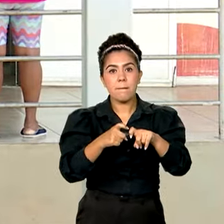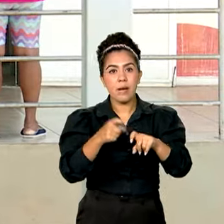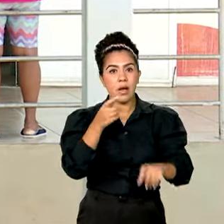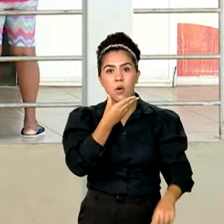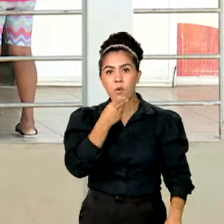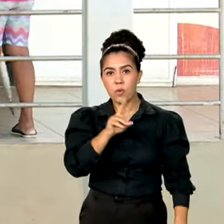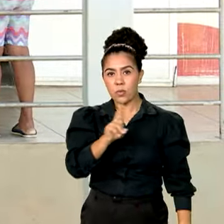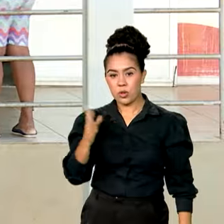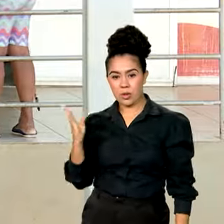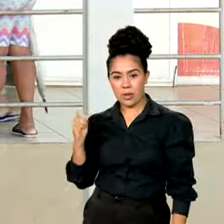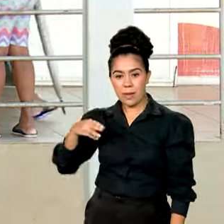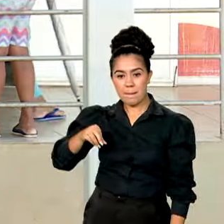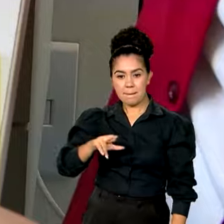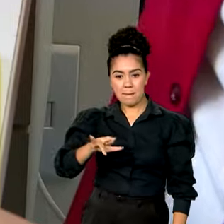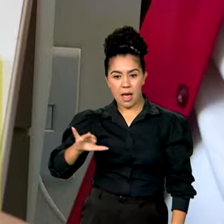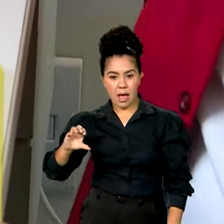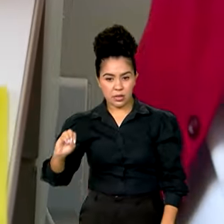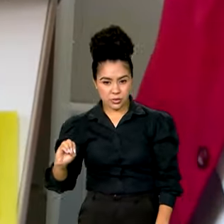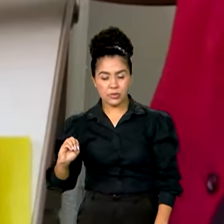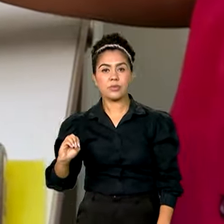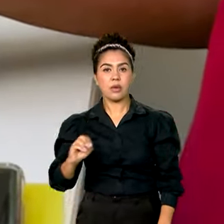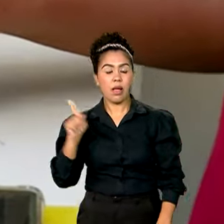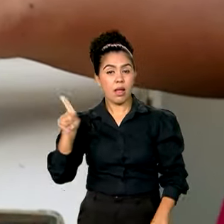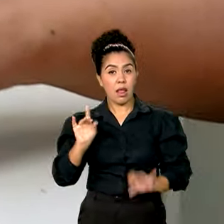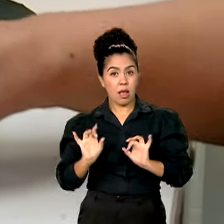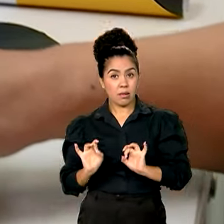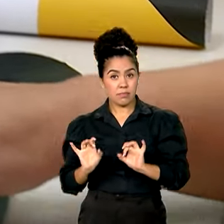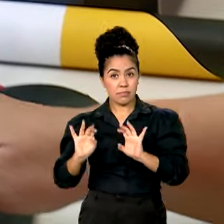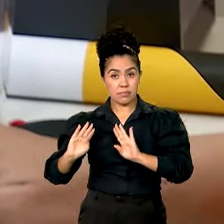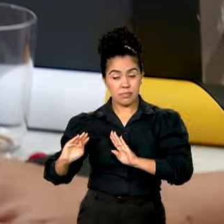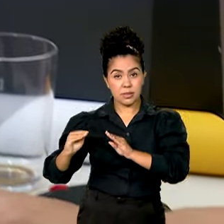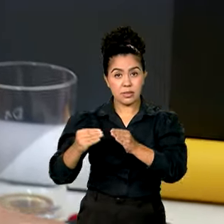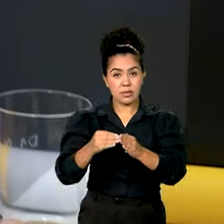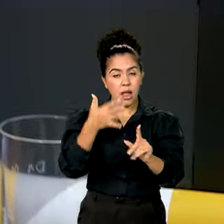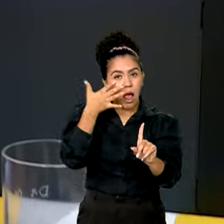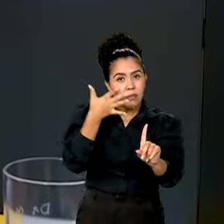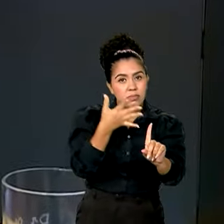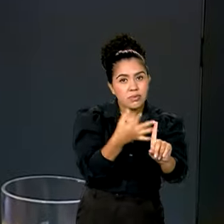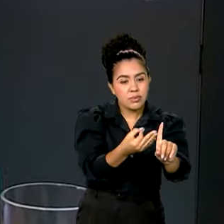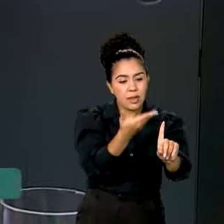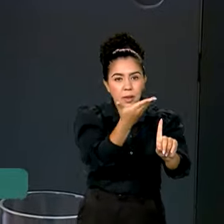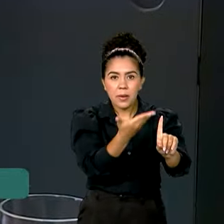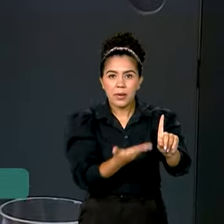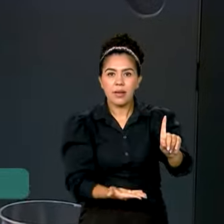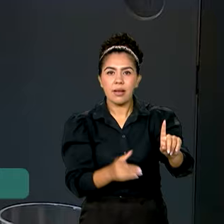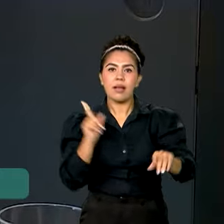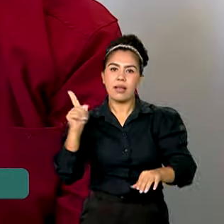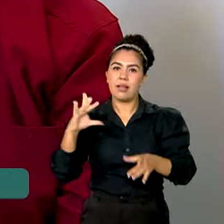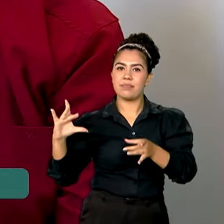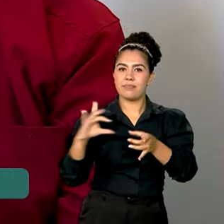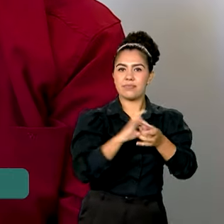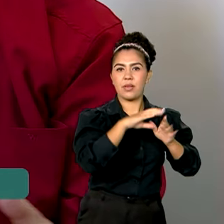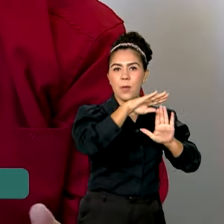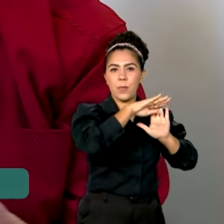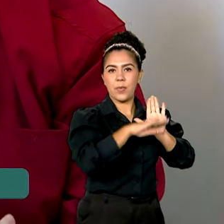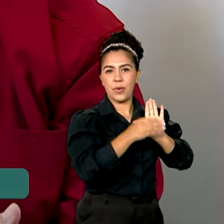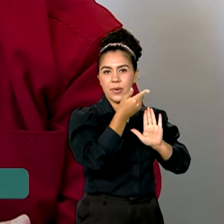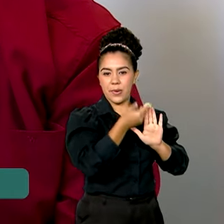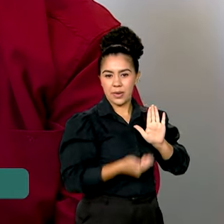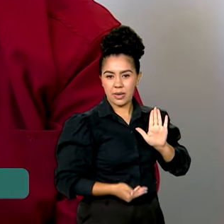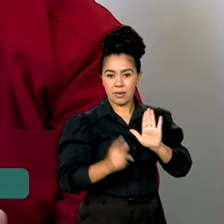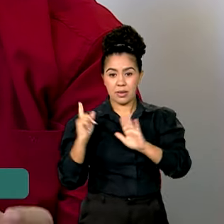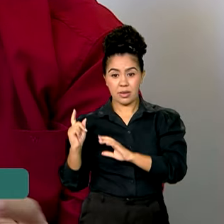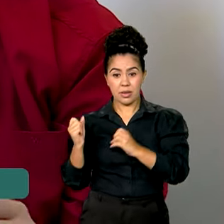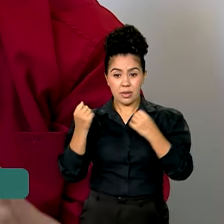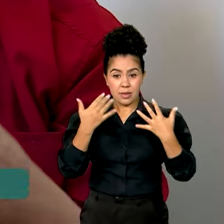4 mil pessoas da comunidade. Especialista em cuidar de pessoas, Março faz parte do programa. A especialidade da